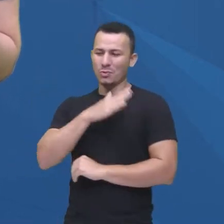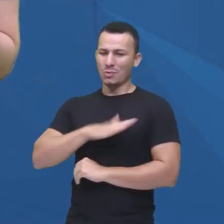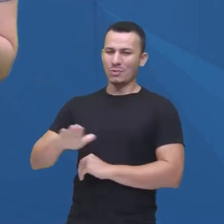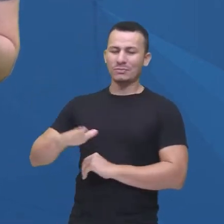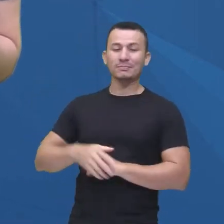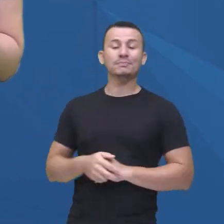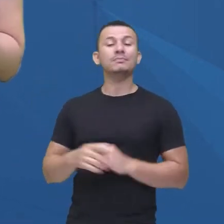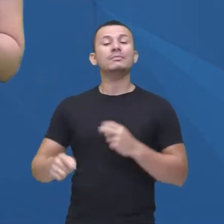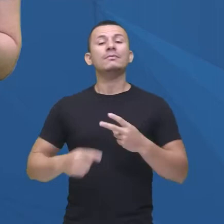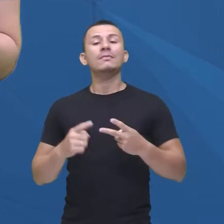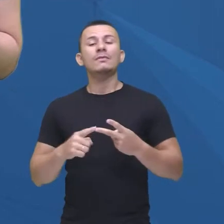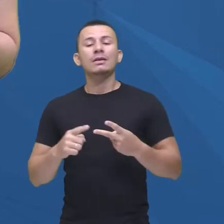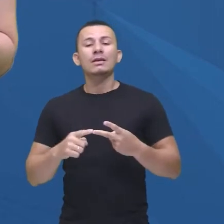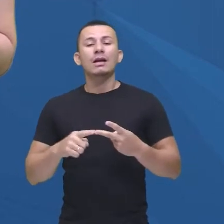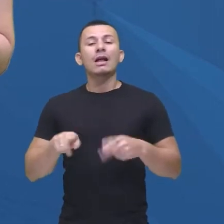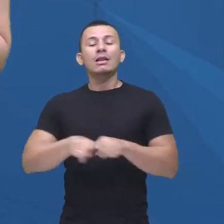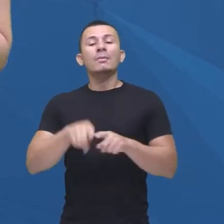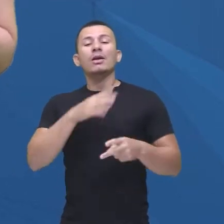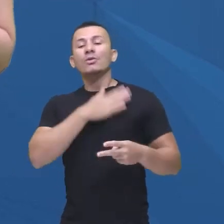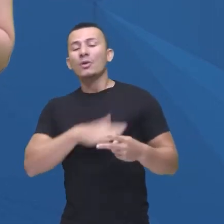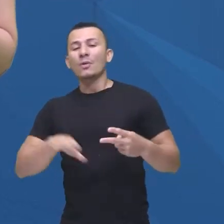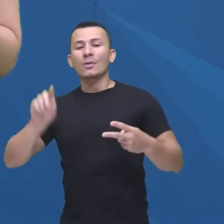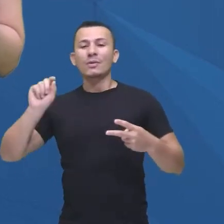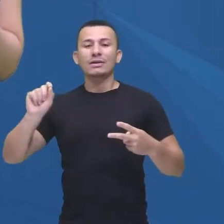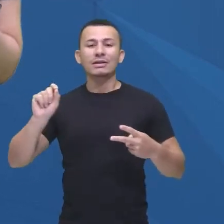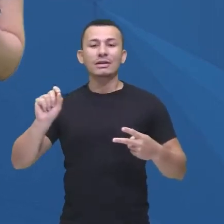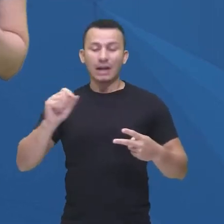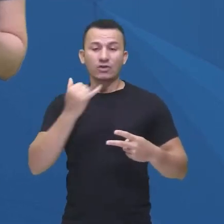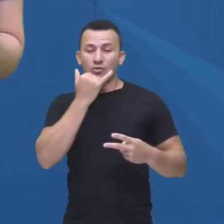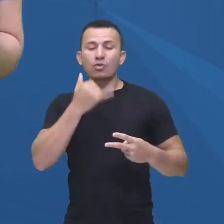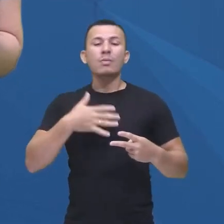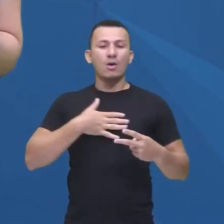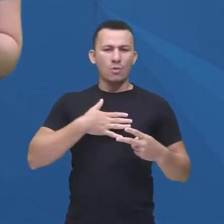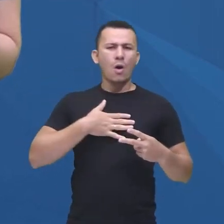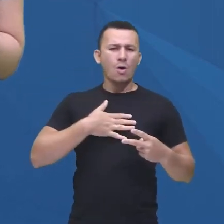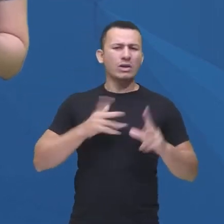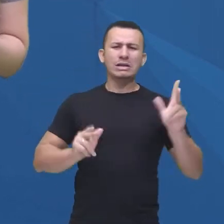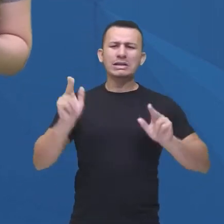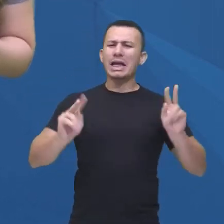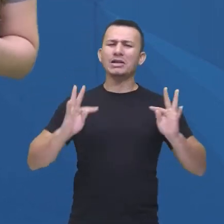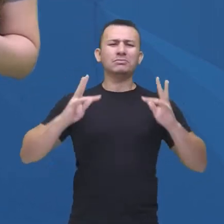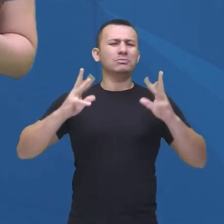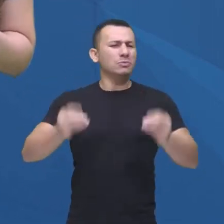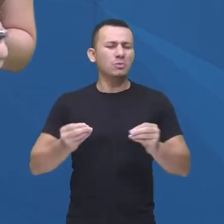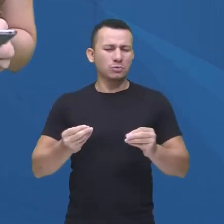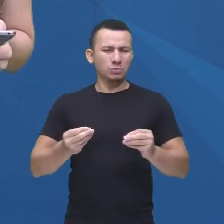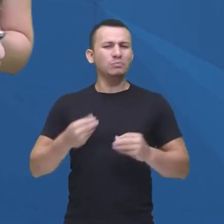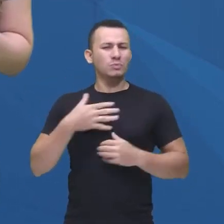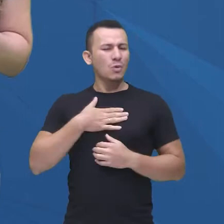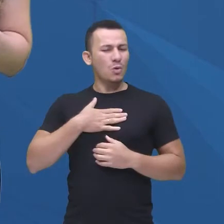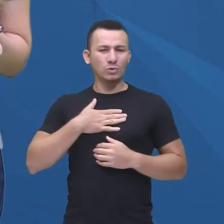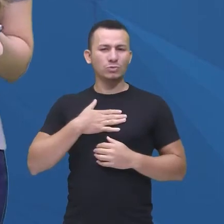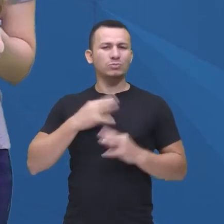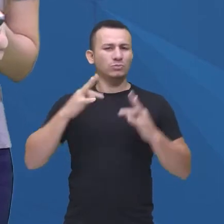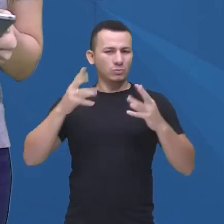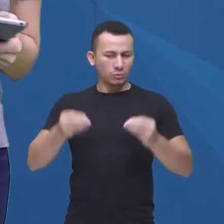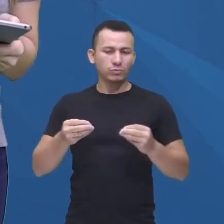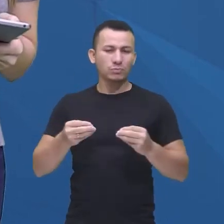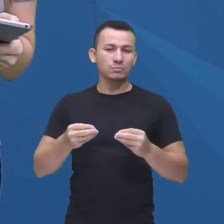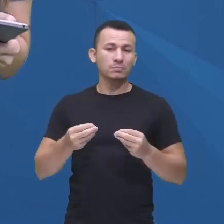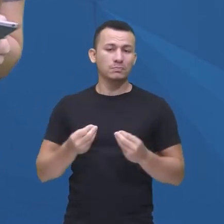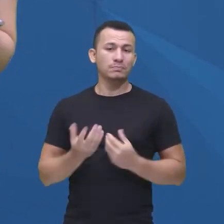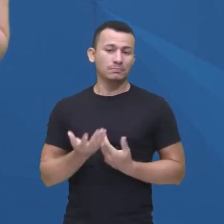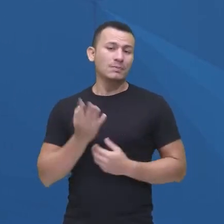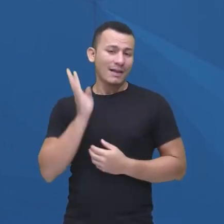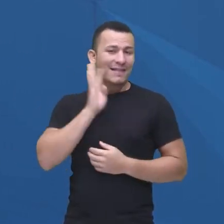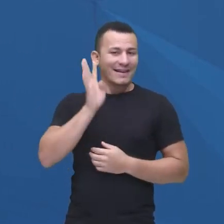Tem gente que diz que não gosta, quer dizer, que gosta de todas as séries, que não tem um título ou alguma que ela não gosta, isso aí também